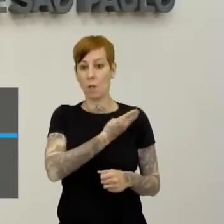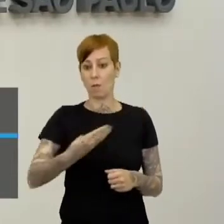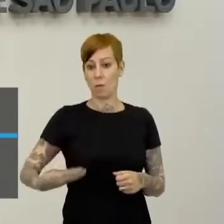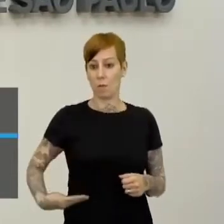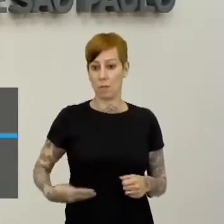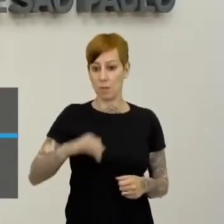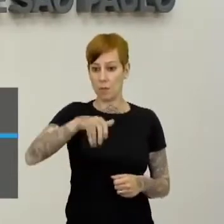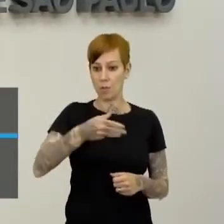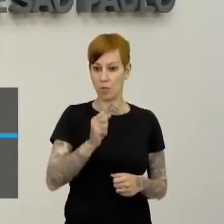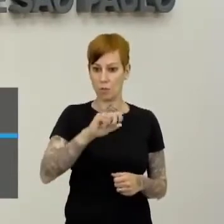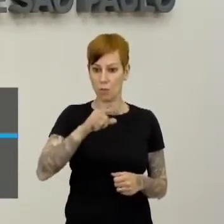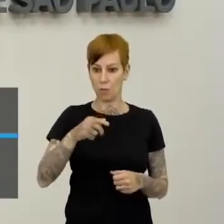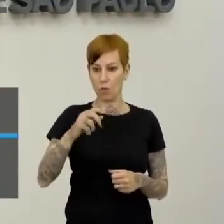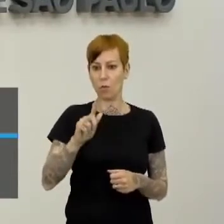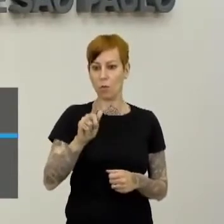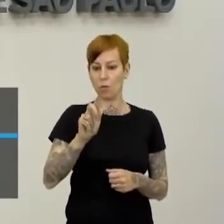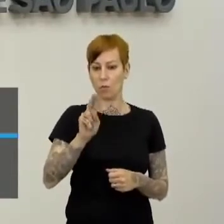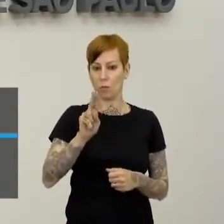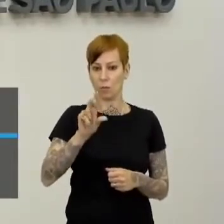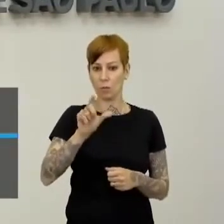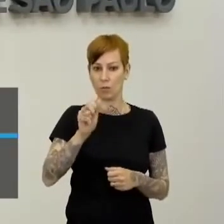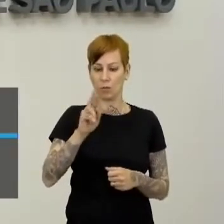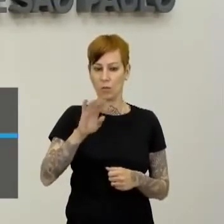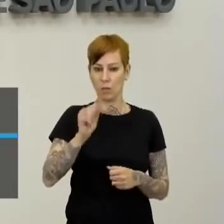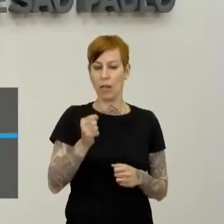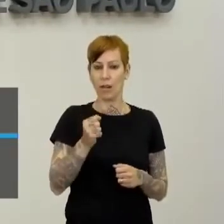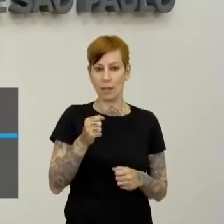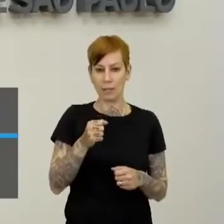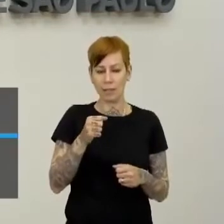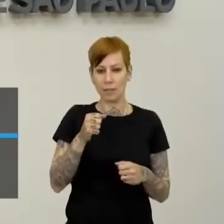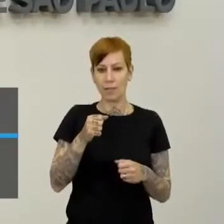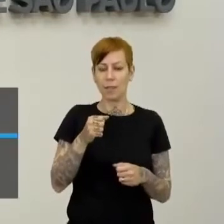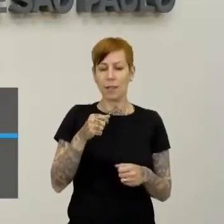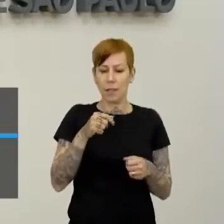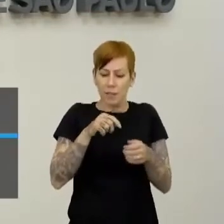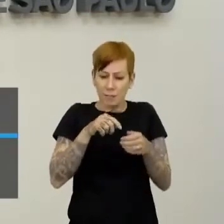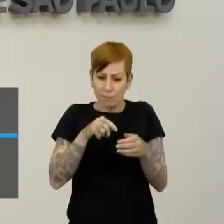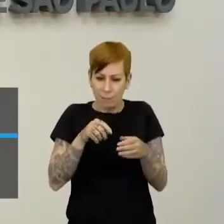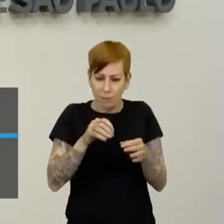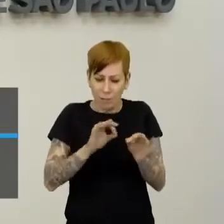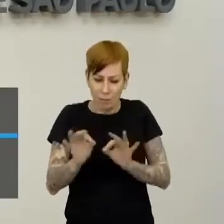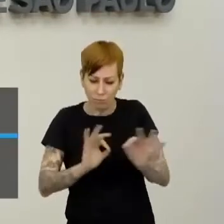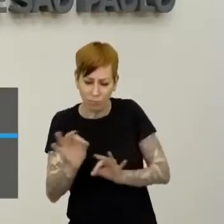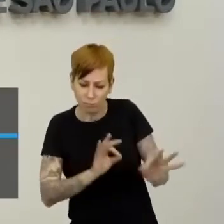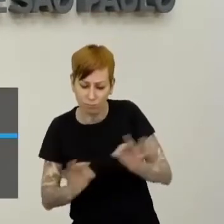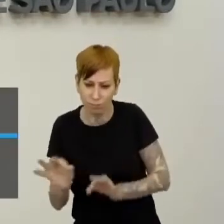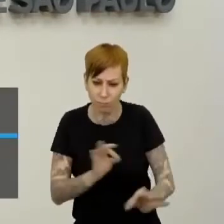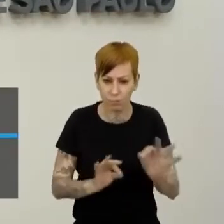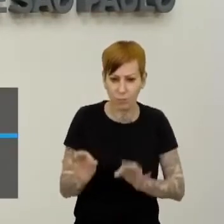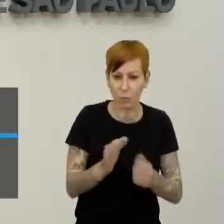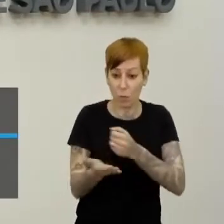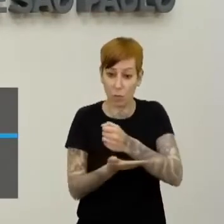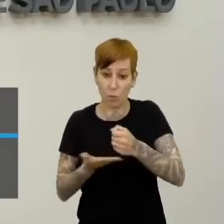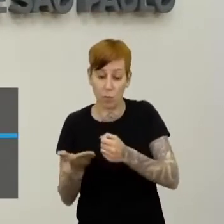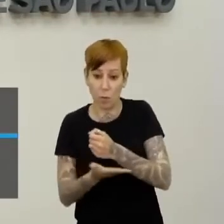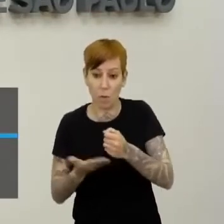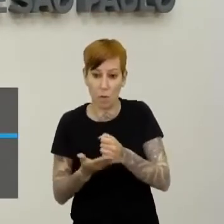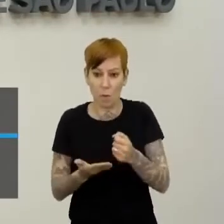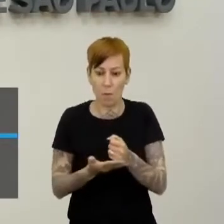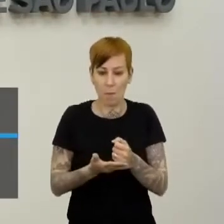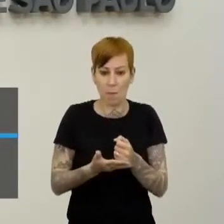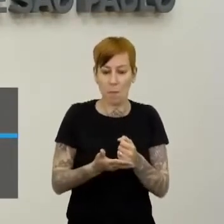reformas de base. E dentro das reformas de base, uma das ideias era a reforma agrária. Então, gente,